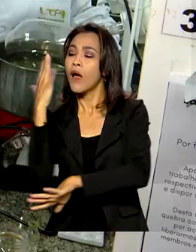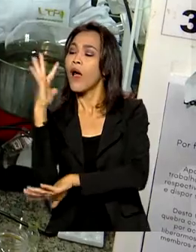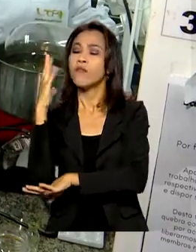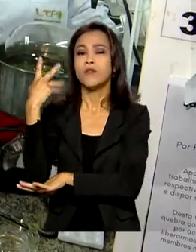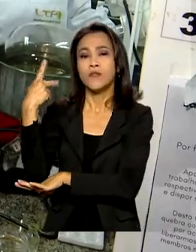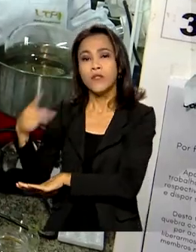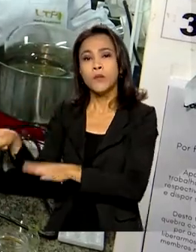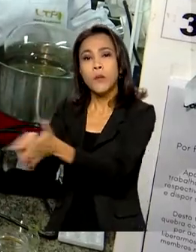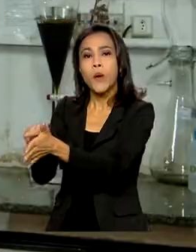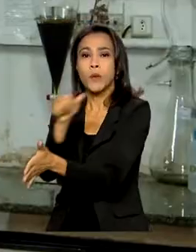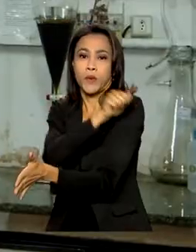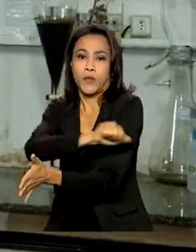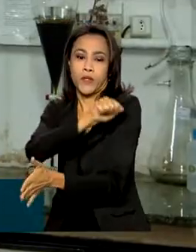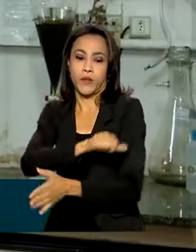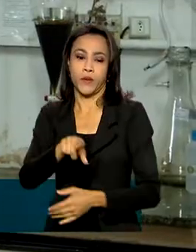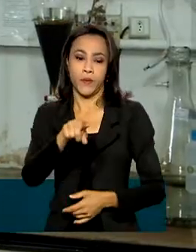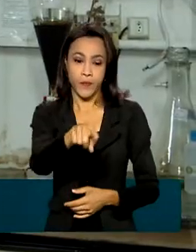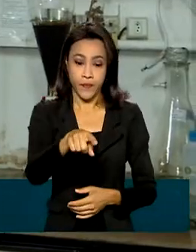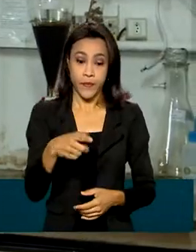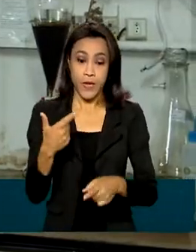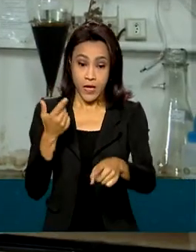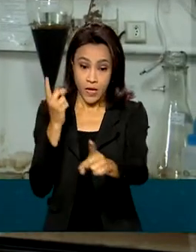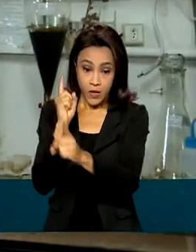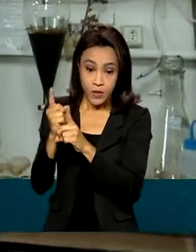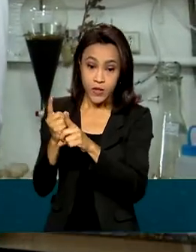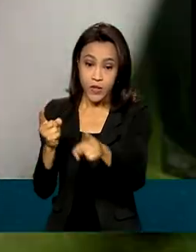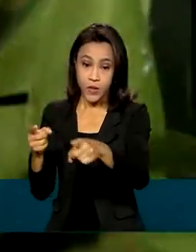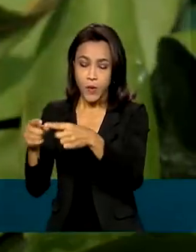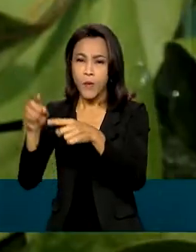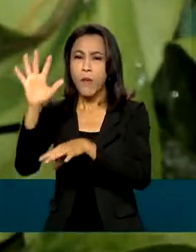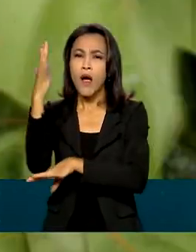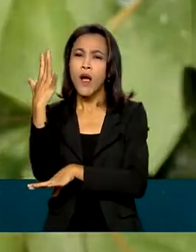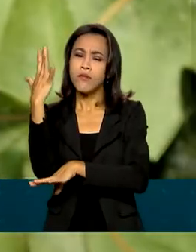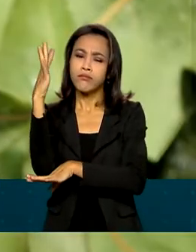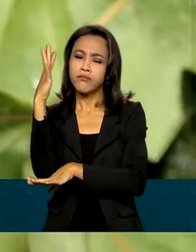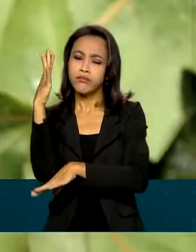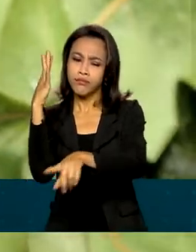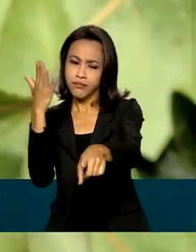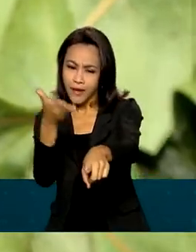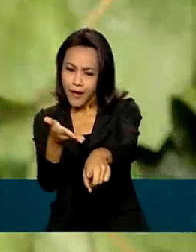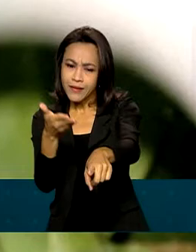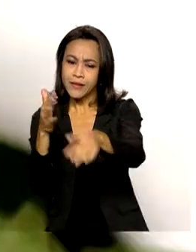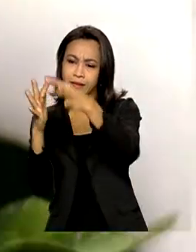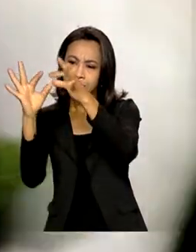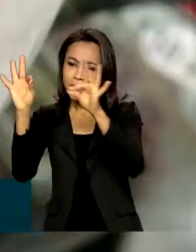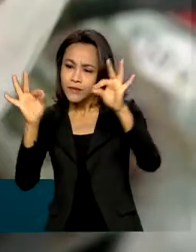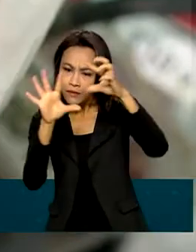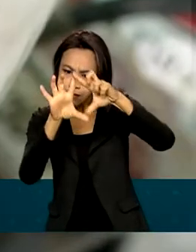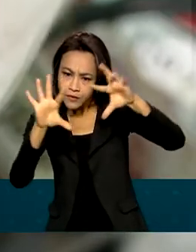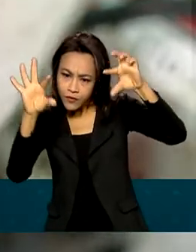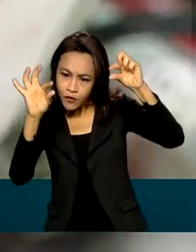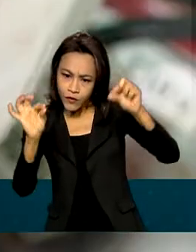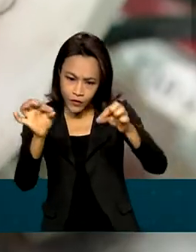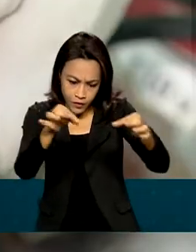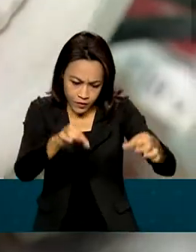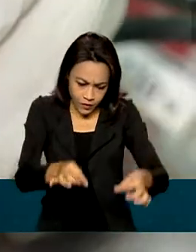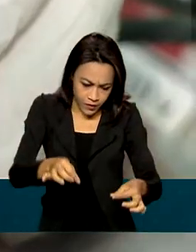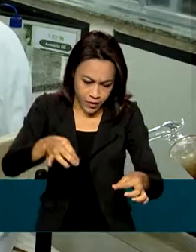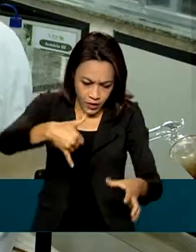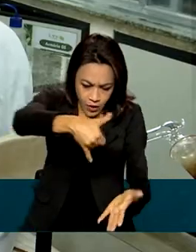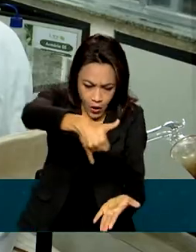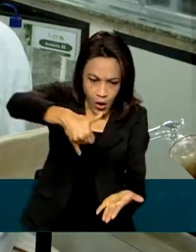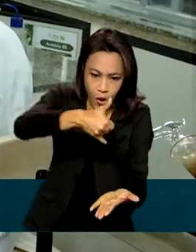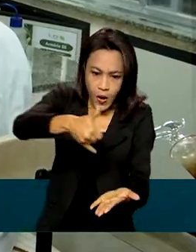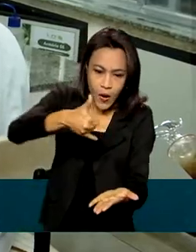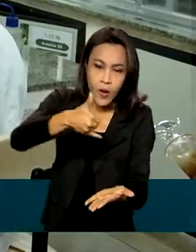laboratório, as folhas da planta Alcoteia Indecora, conhecida como canela sassafrás, se transformam em óleo essencial.